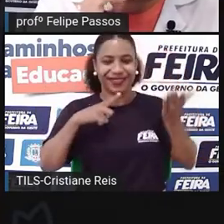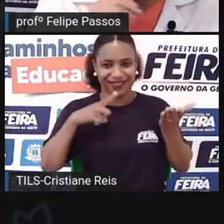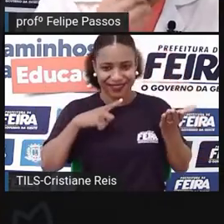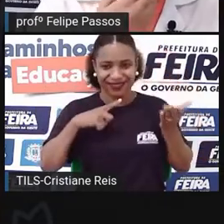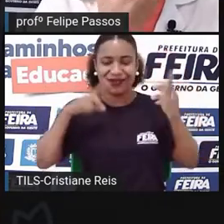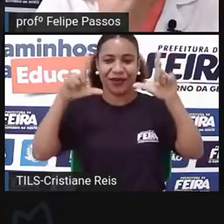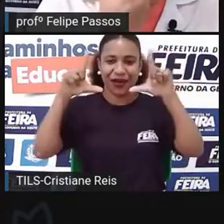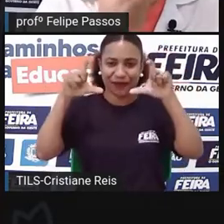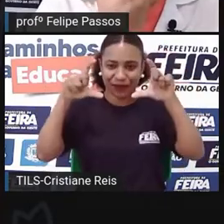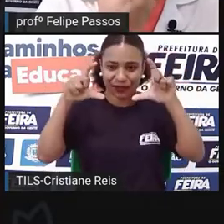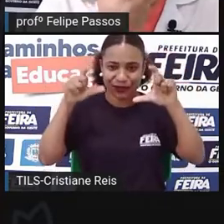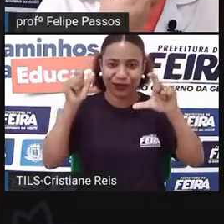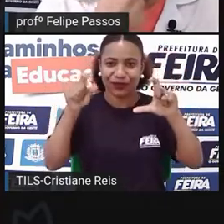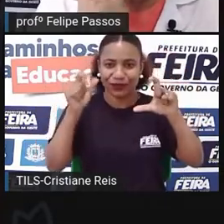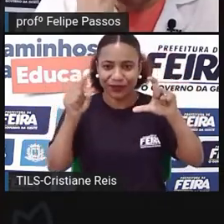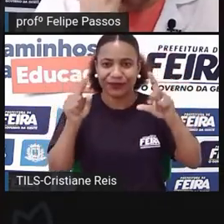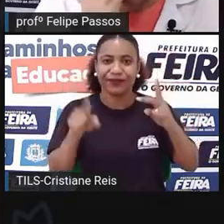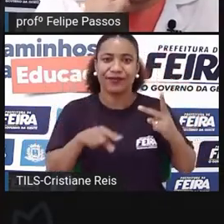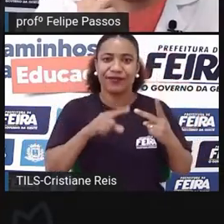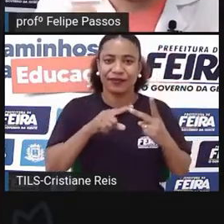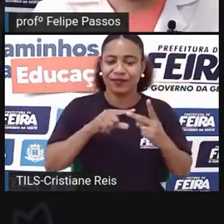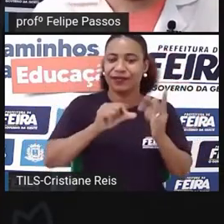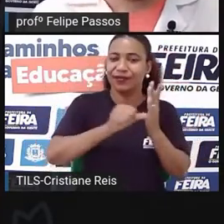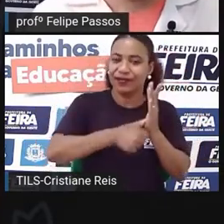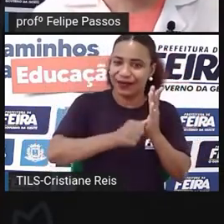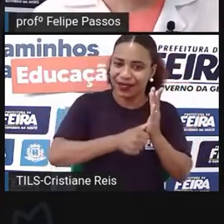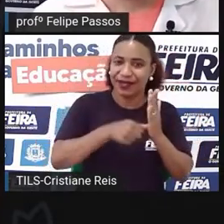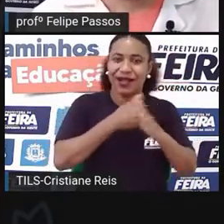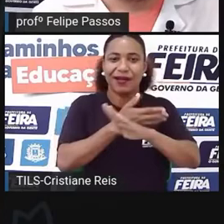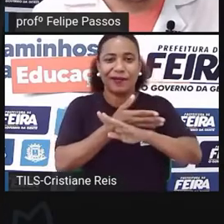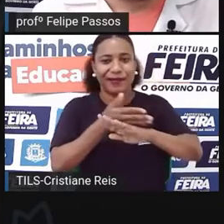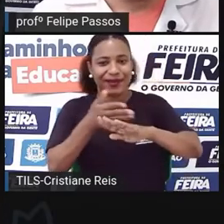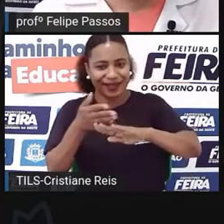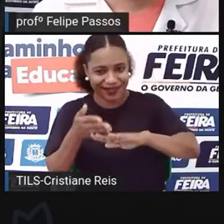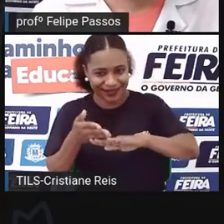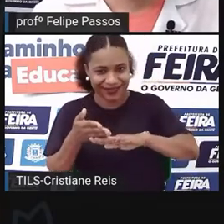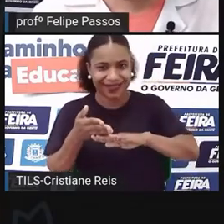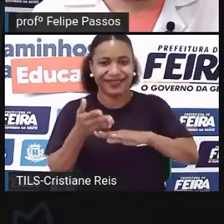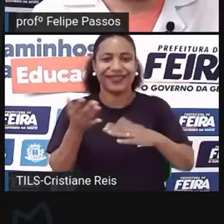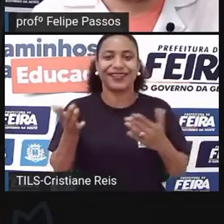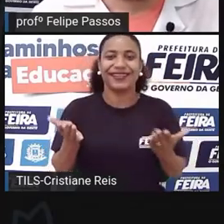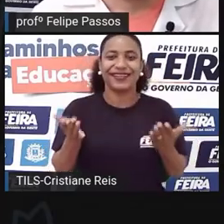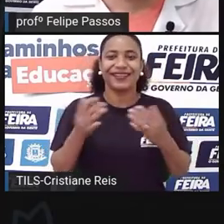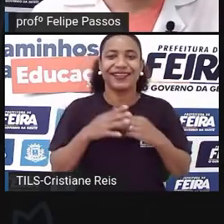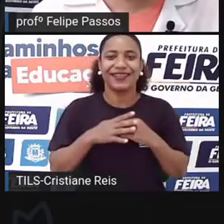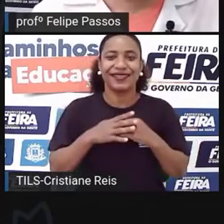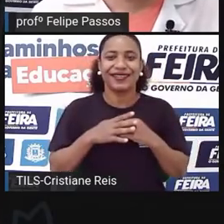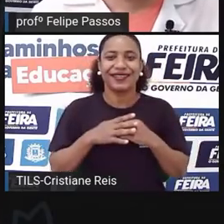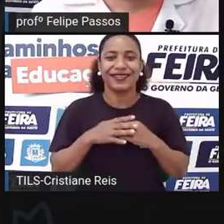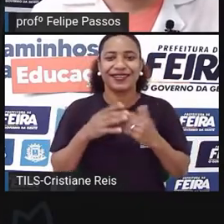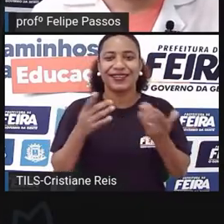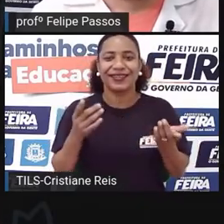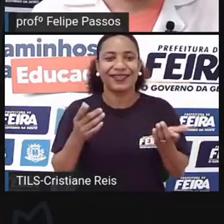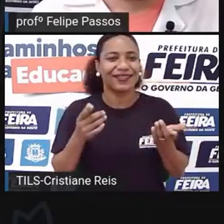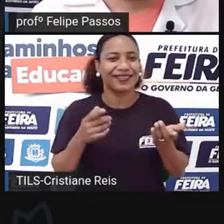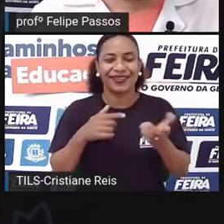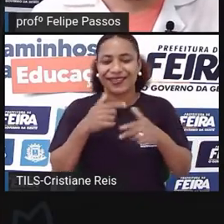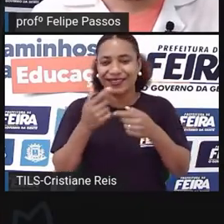tinha o fundo azul, a identidade, fundo é branco, então ele tinha identidade. É para um